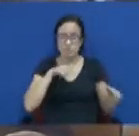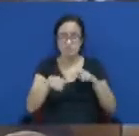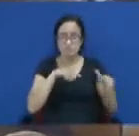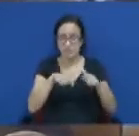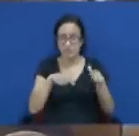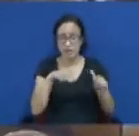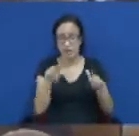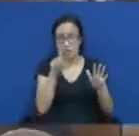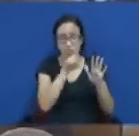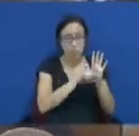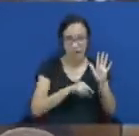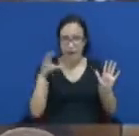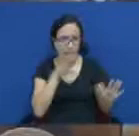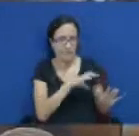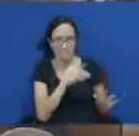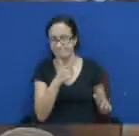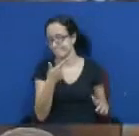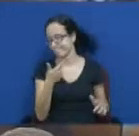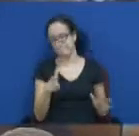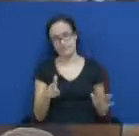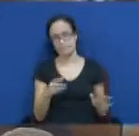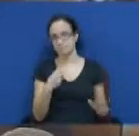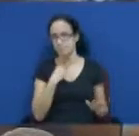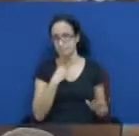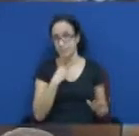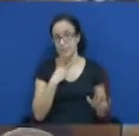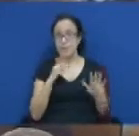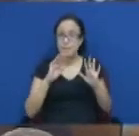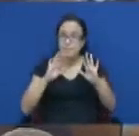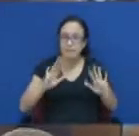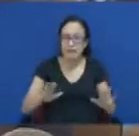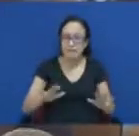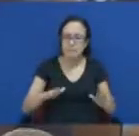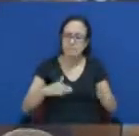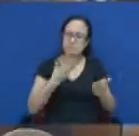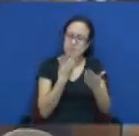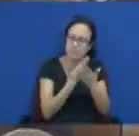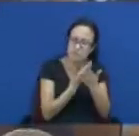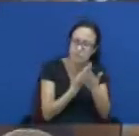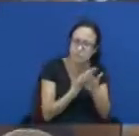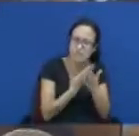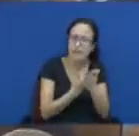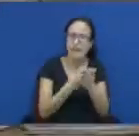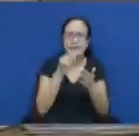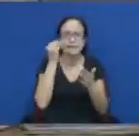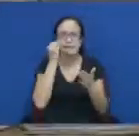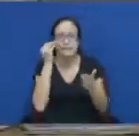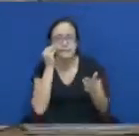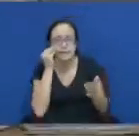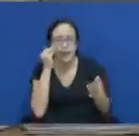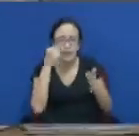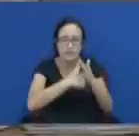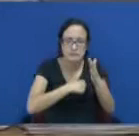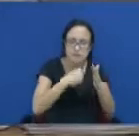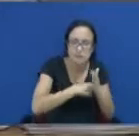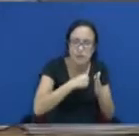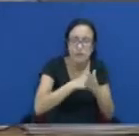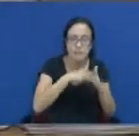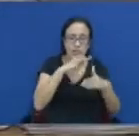porque é algo muito complexo. Mas precisa começar esse estudo para que a redução da jornada aconteça de forma gradual,